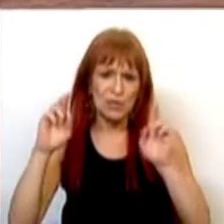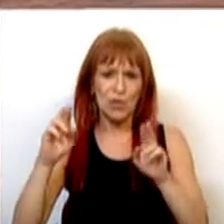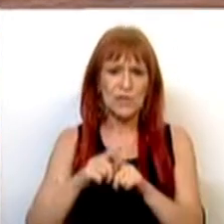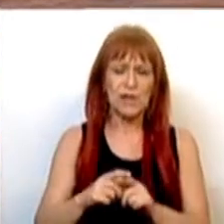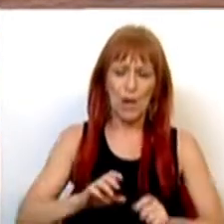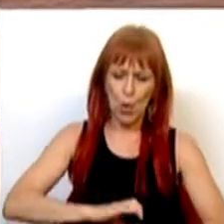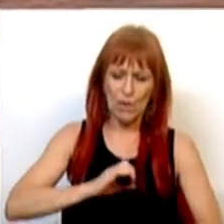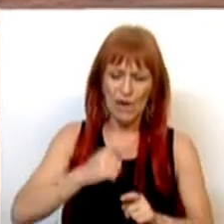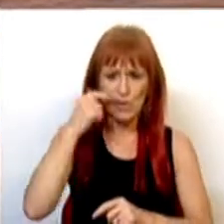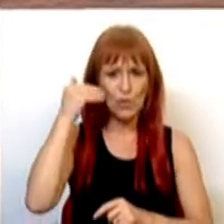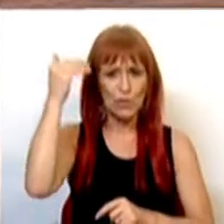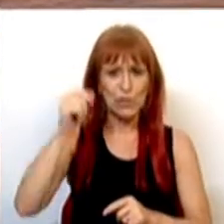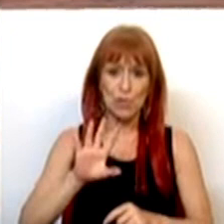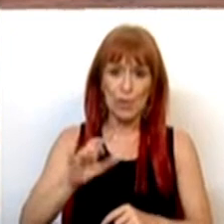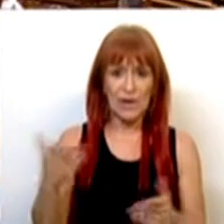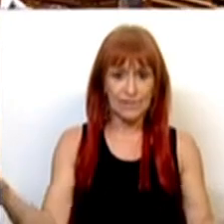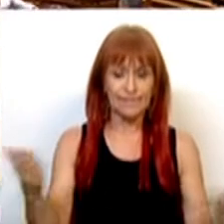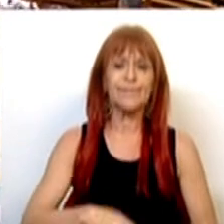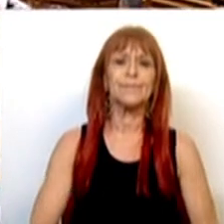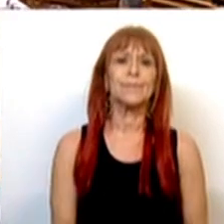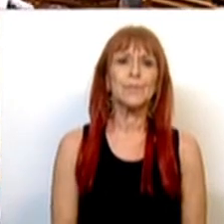e a confiança no futuro do nosso país.